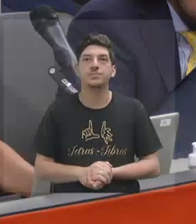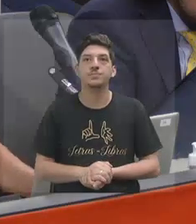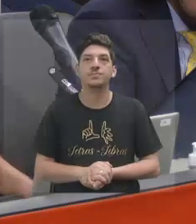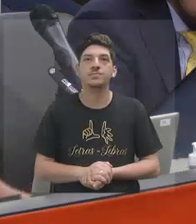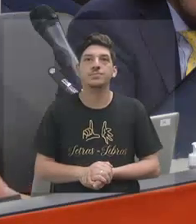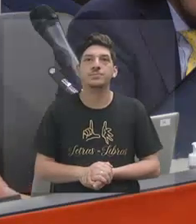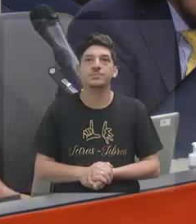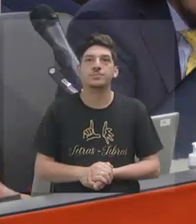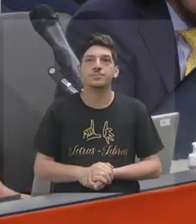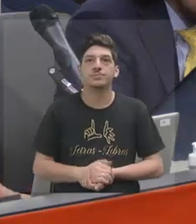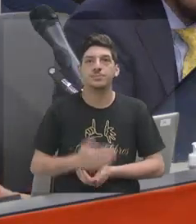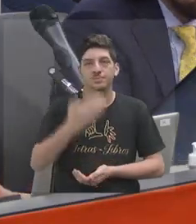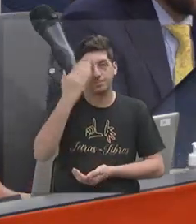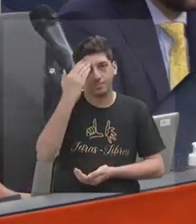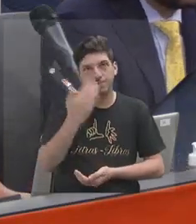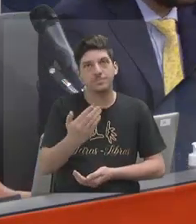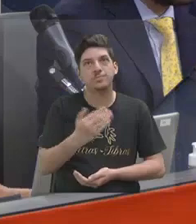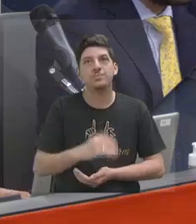Obrigado, Ludi.